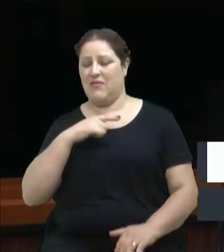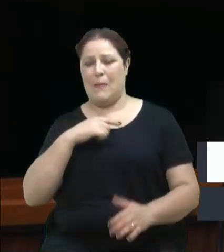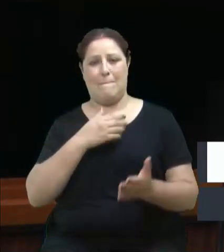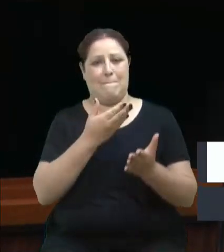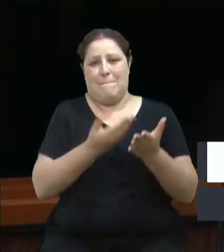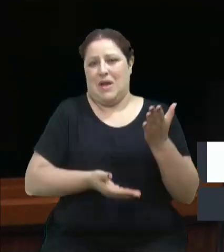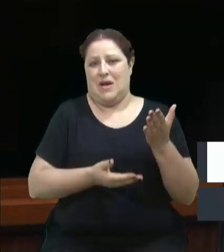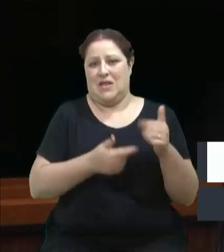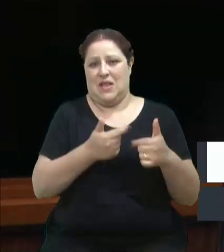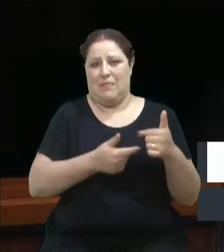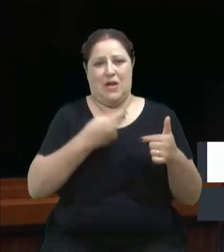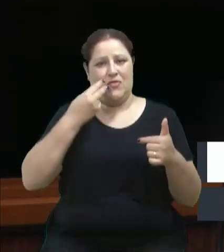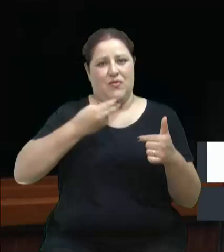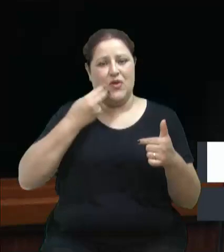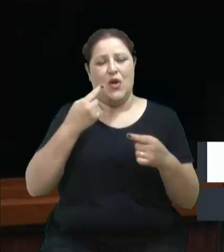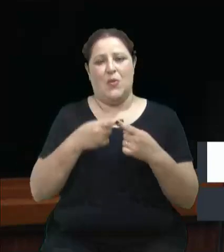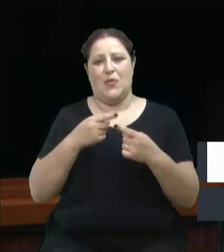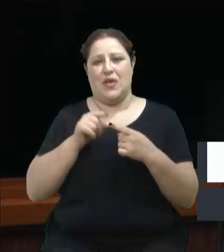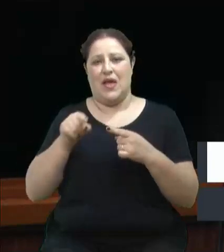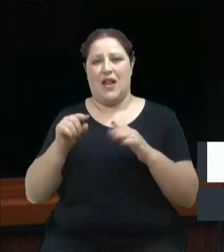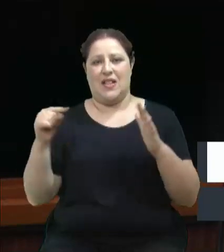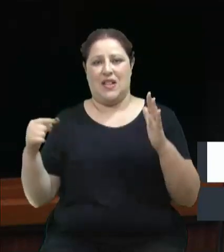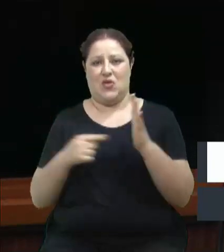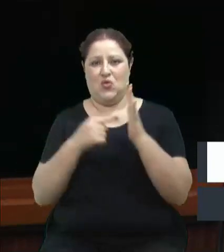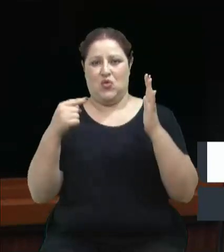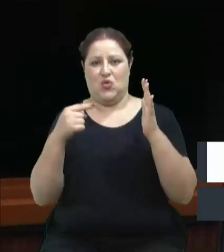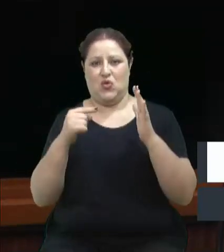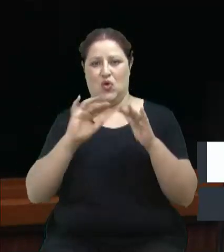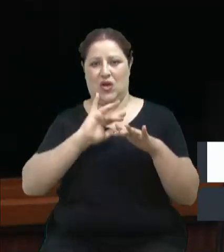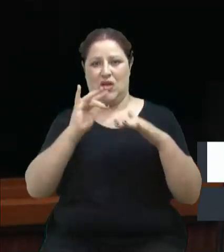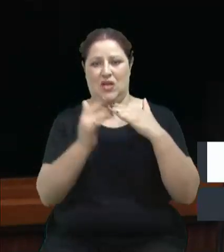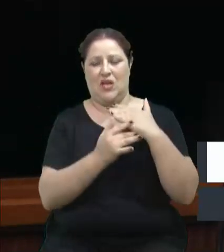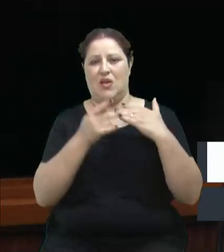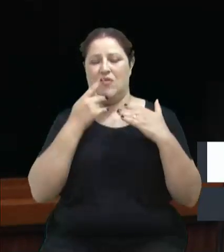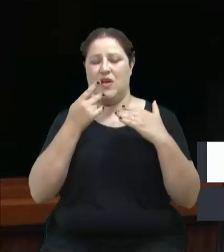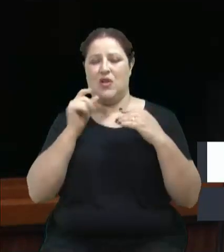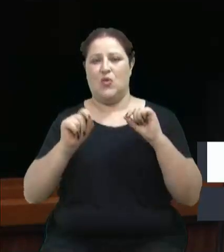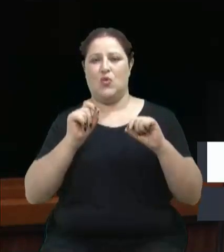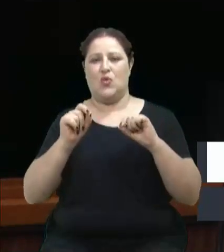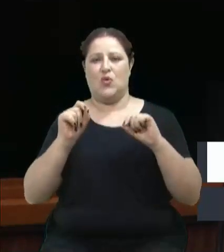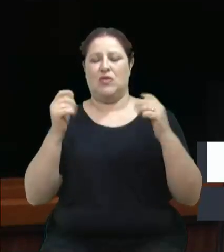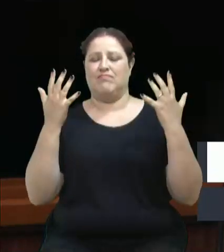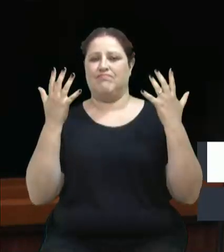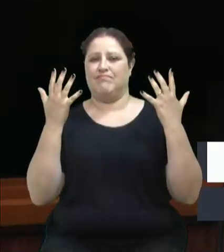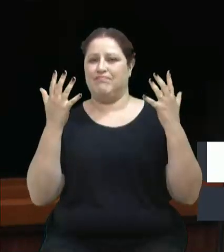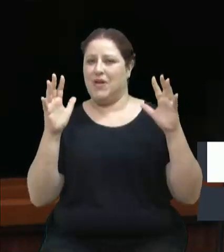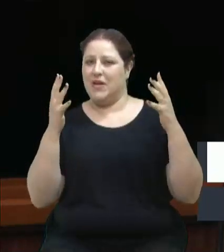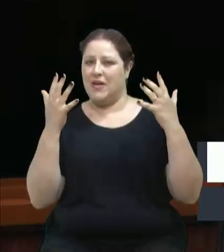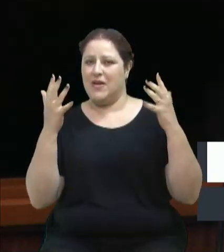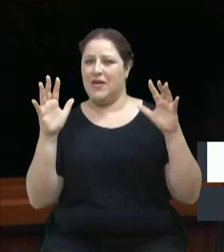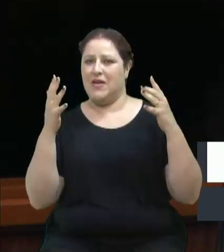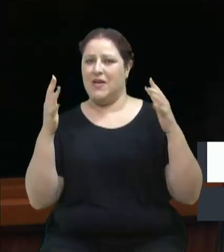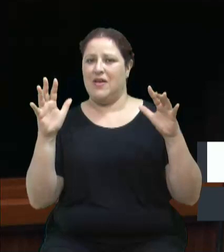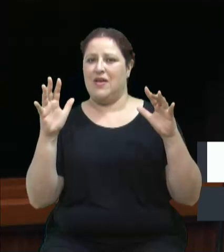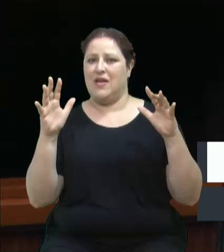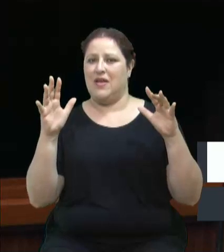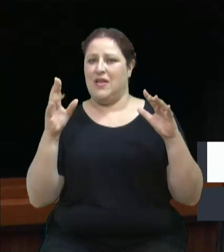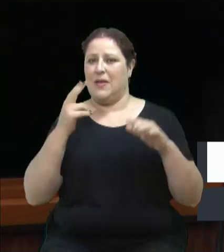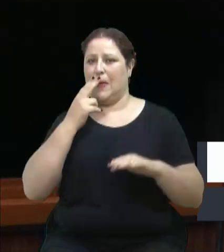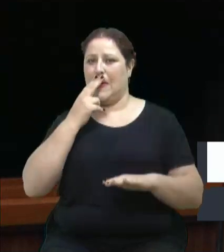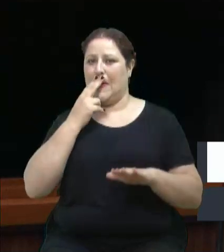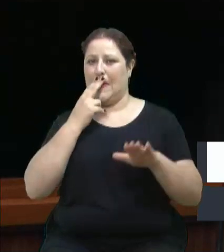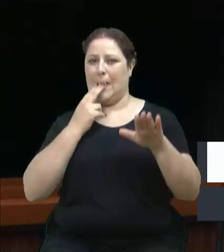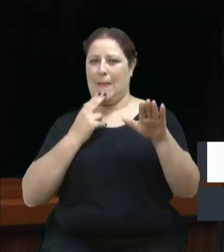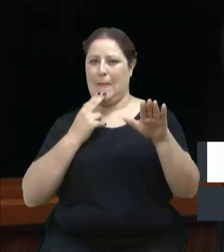atitude de louvor ao nazismo, uma saudação nazista.